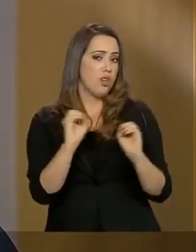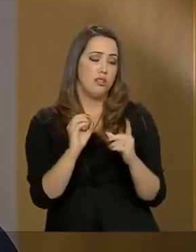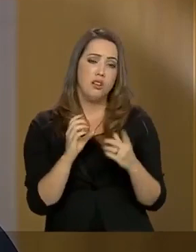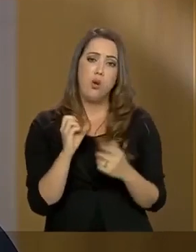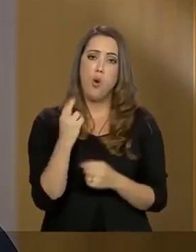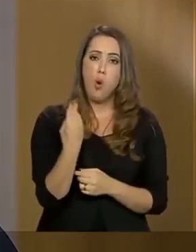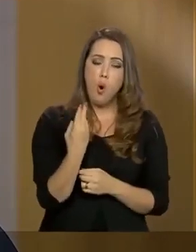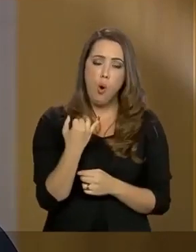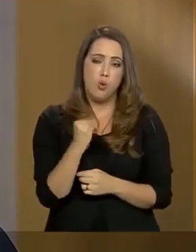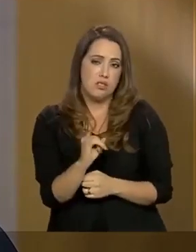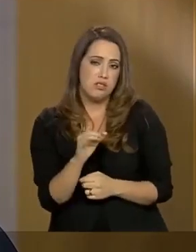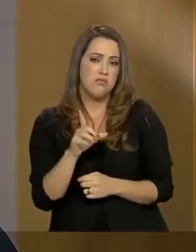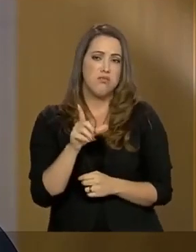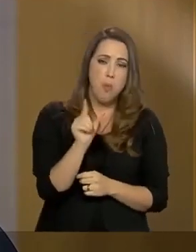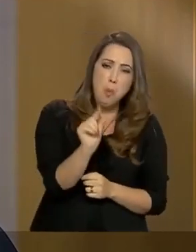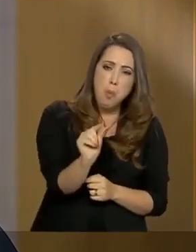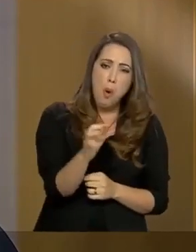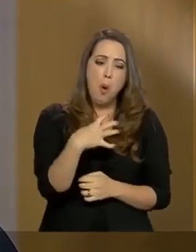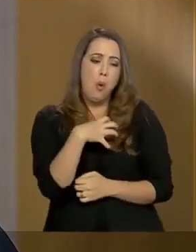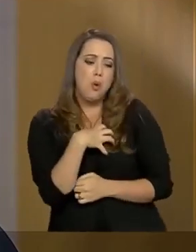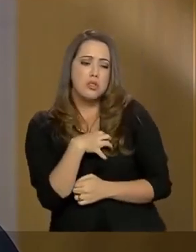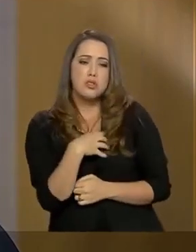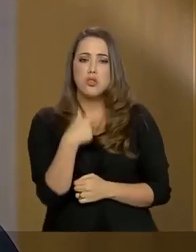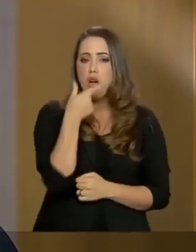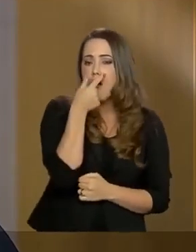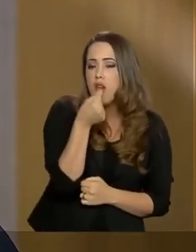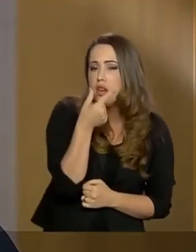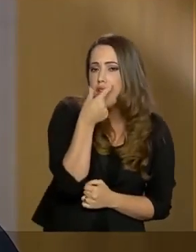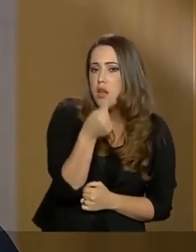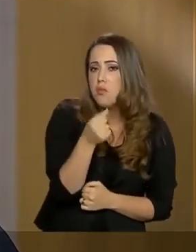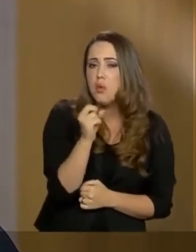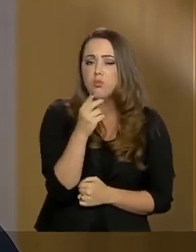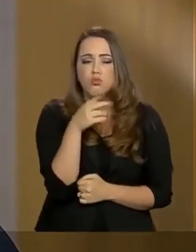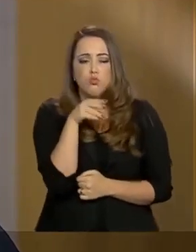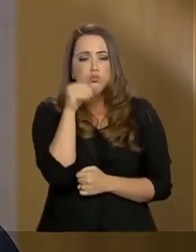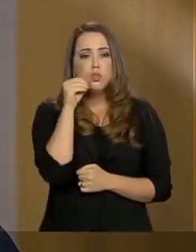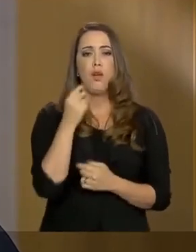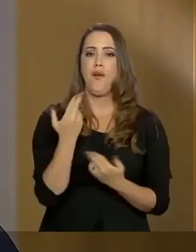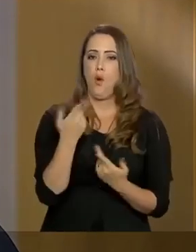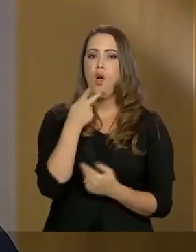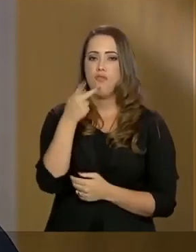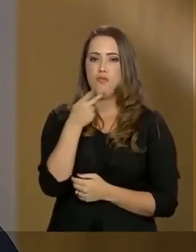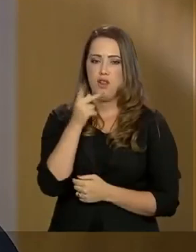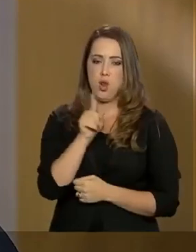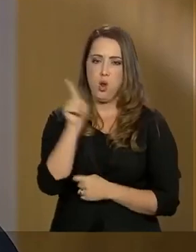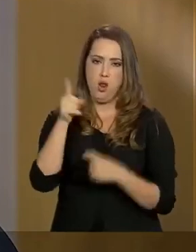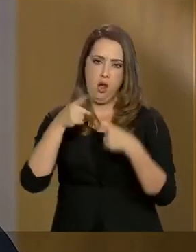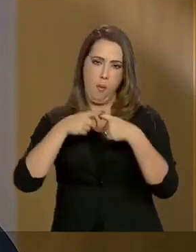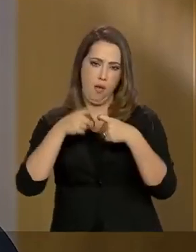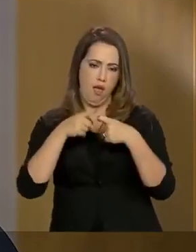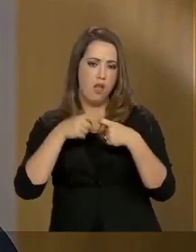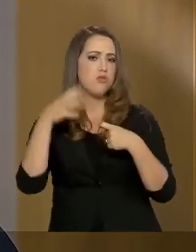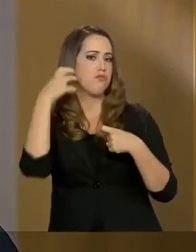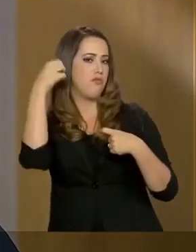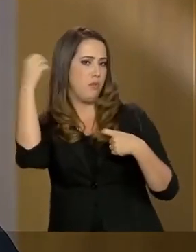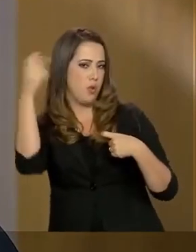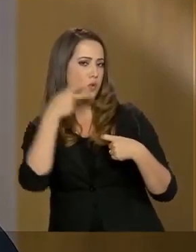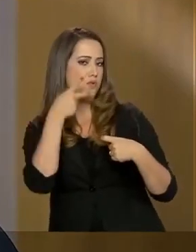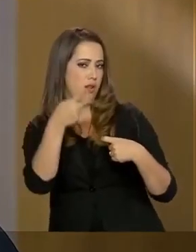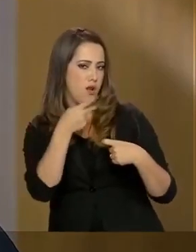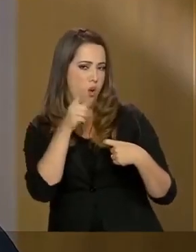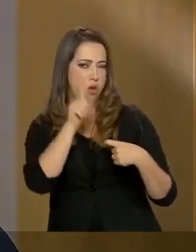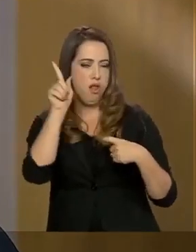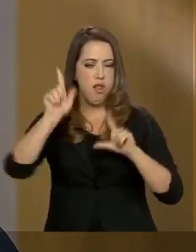seria, quando muito, acometido de uma gripezinha. Ou resfriadinho, como bem disse aquele conhecido médico